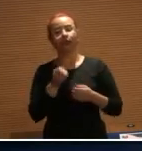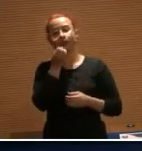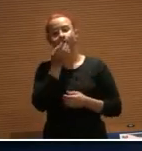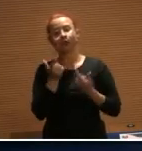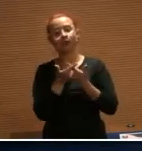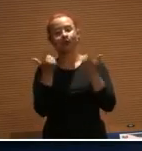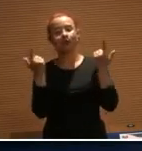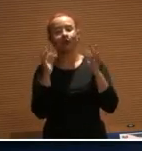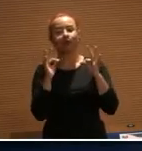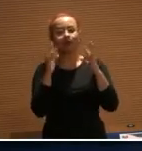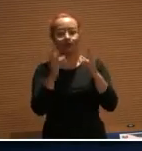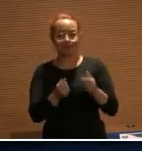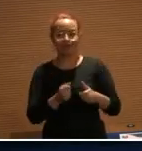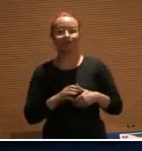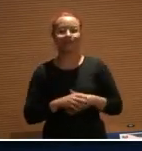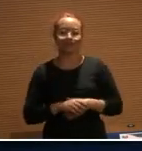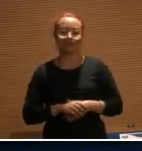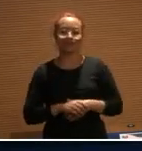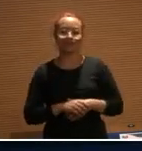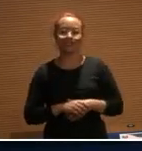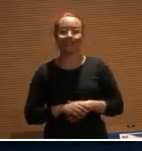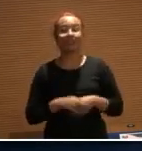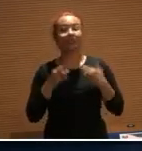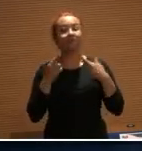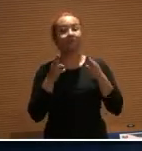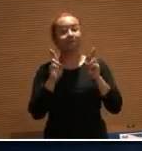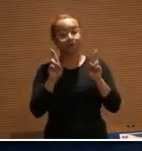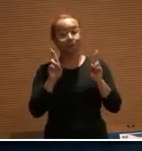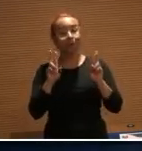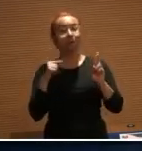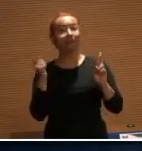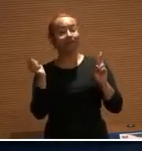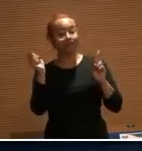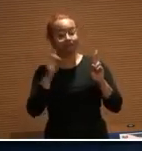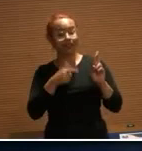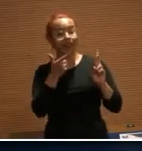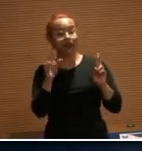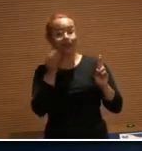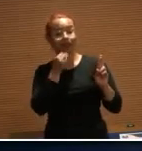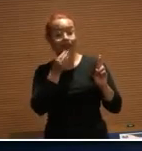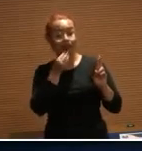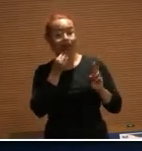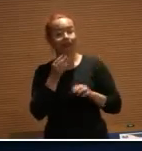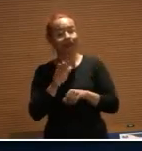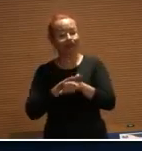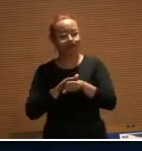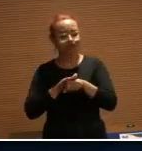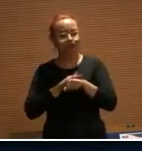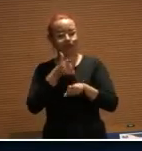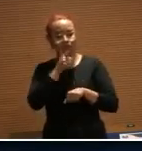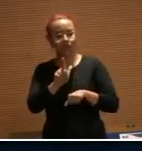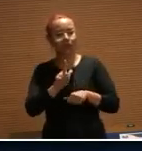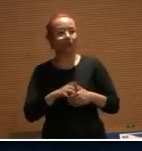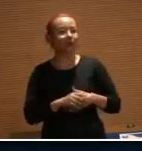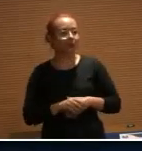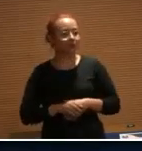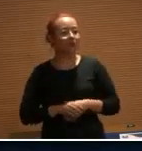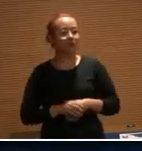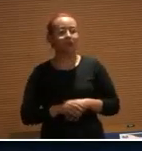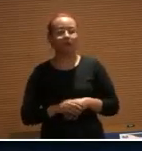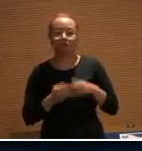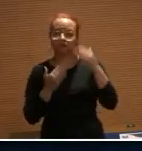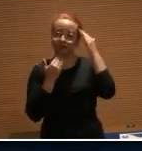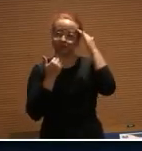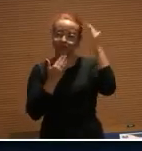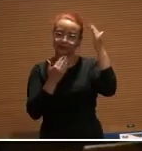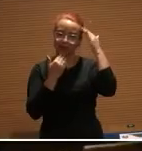sorte a todos, esperando que a gente possa também ter outras oportunidades para conversar com vocês. Muito obrigada, doutor José.